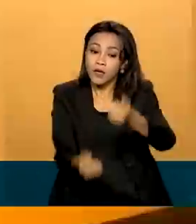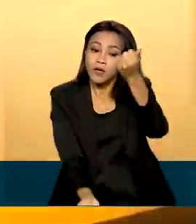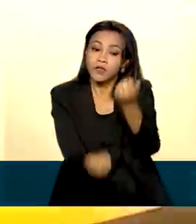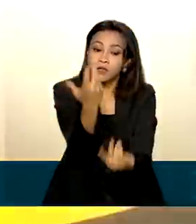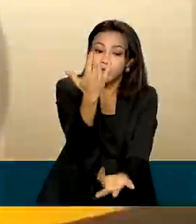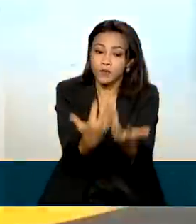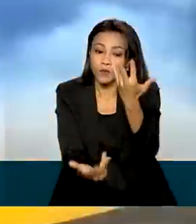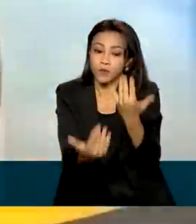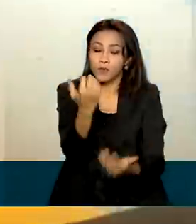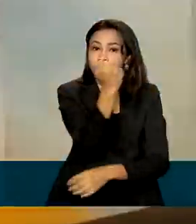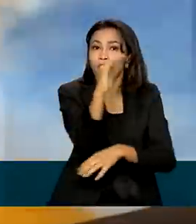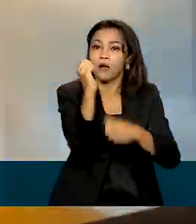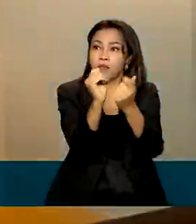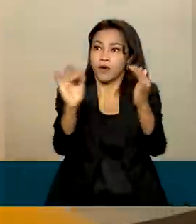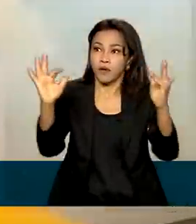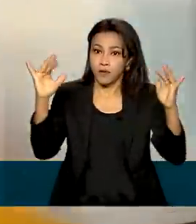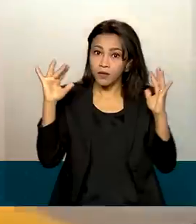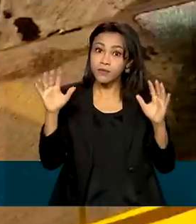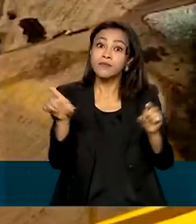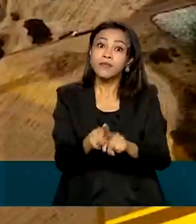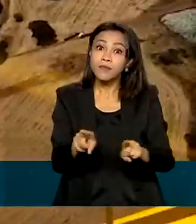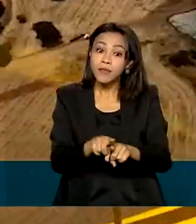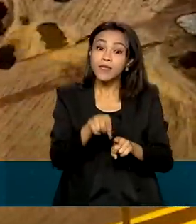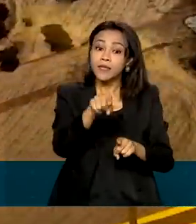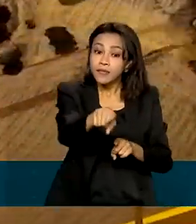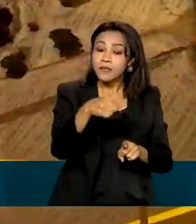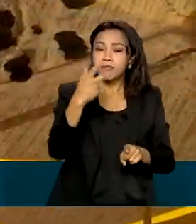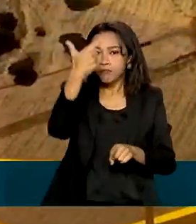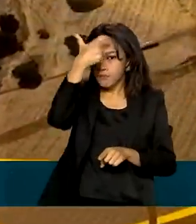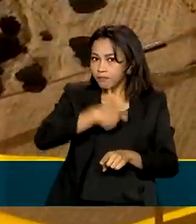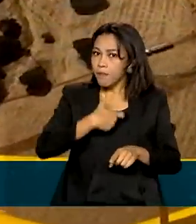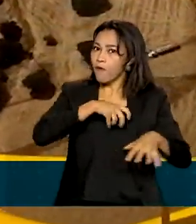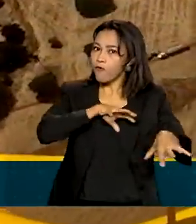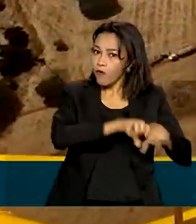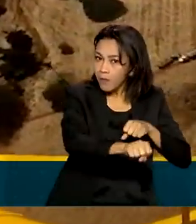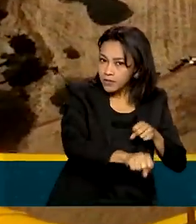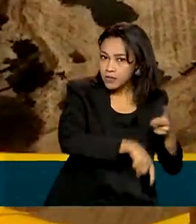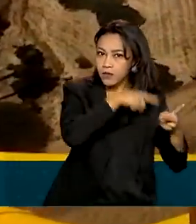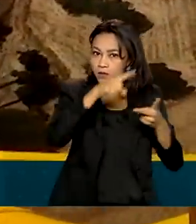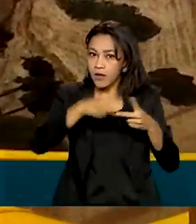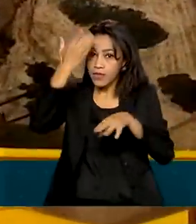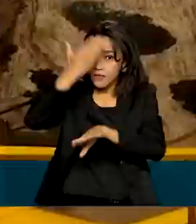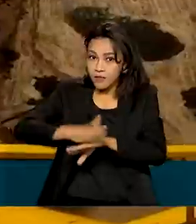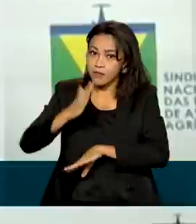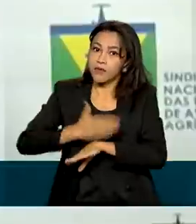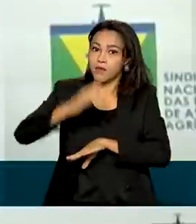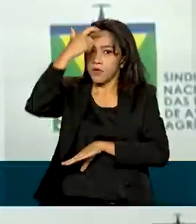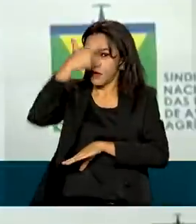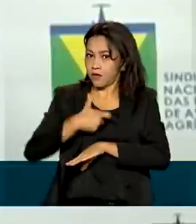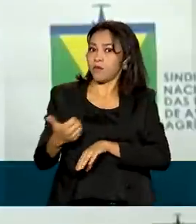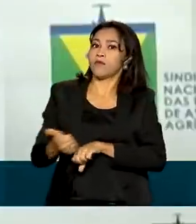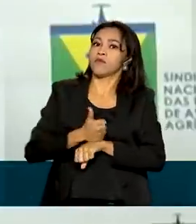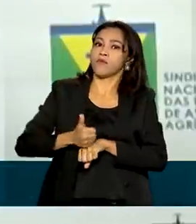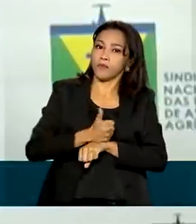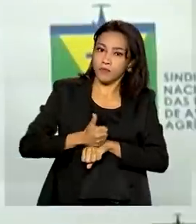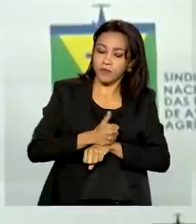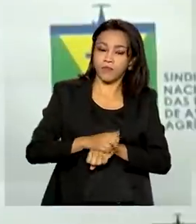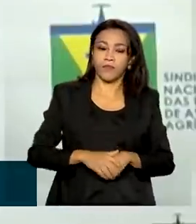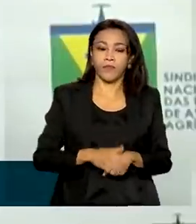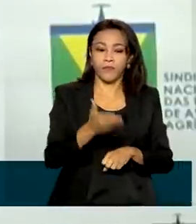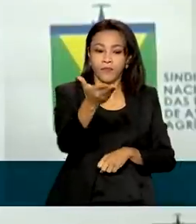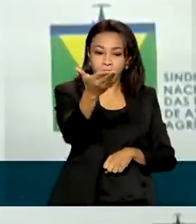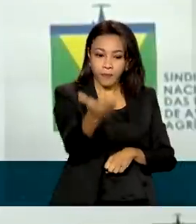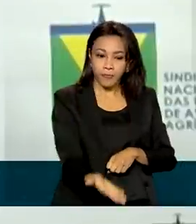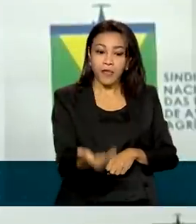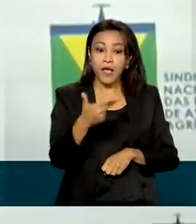florestais, passando, inclusive, pela formação e treinamento de pilotos. Abre um novo nicho de